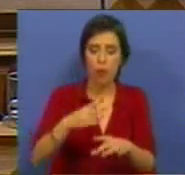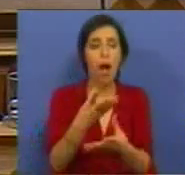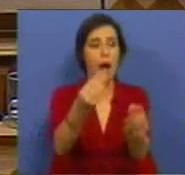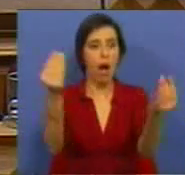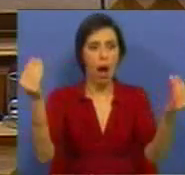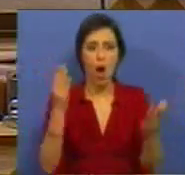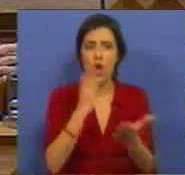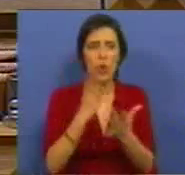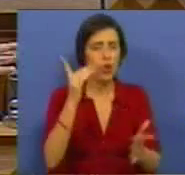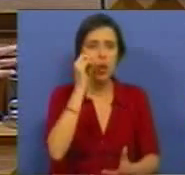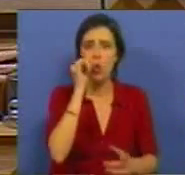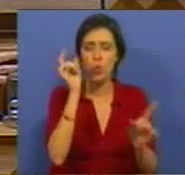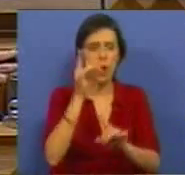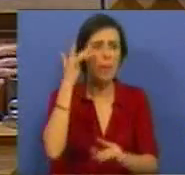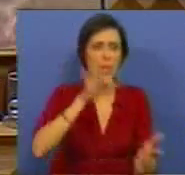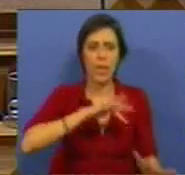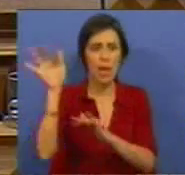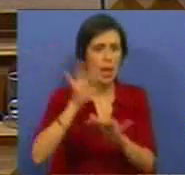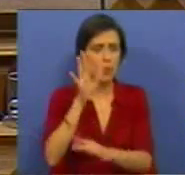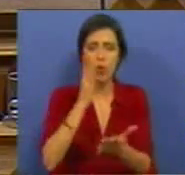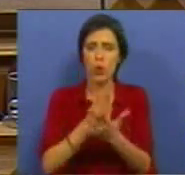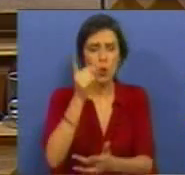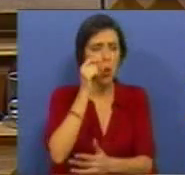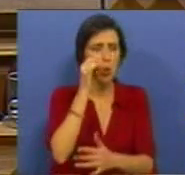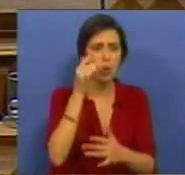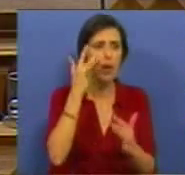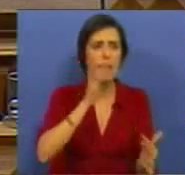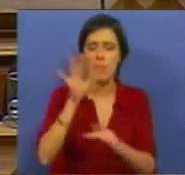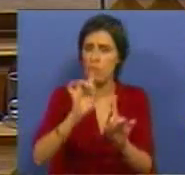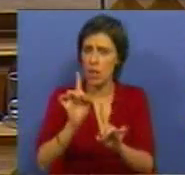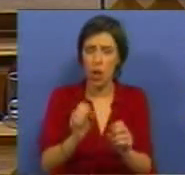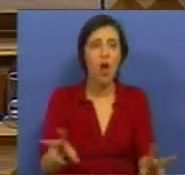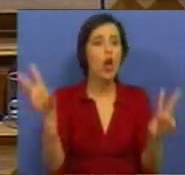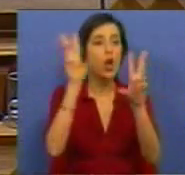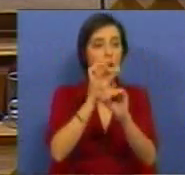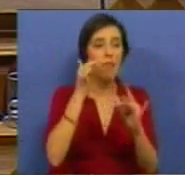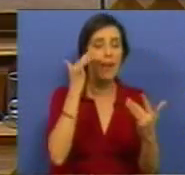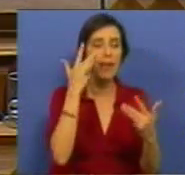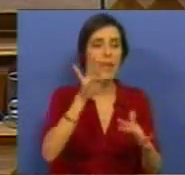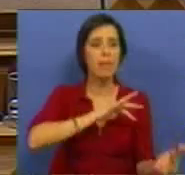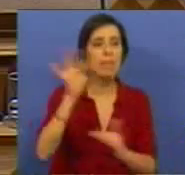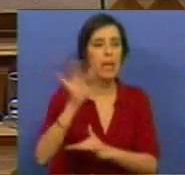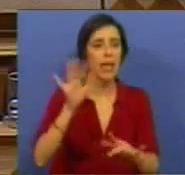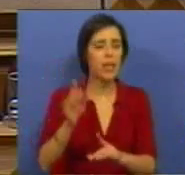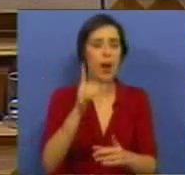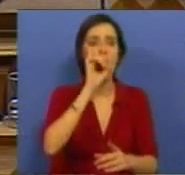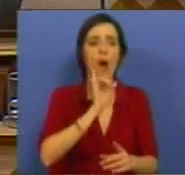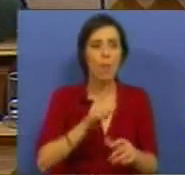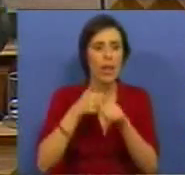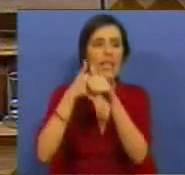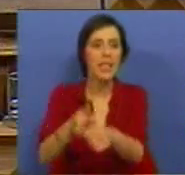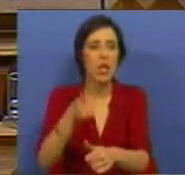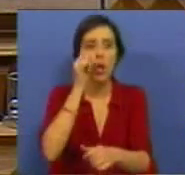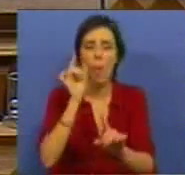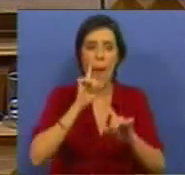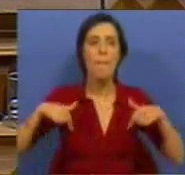muitos casos, porque não são só os homens que imigram, não são só os homens que brigam. Esta nova imigração também não leva a mulher a seguir ao